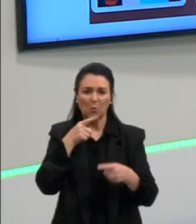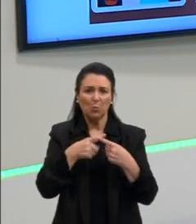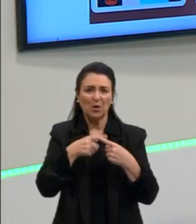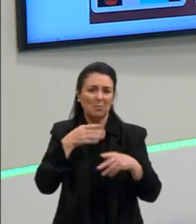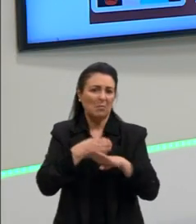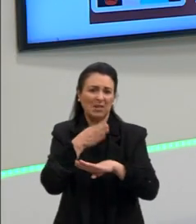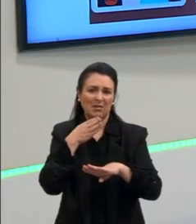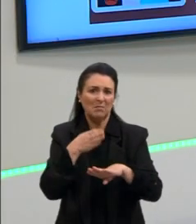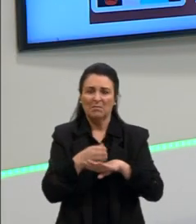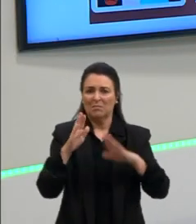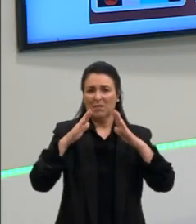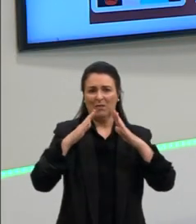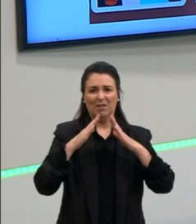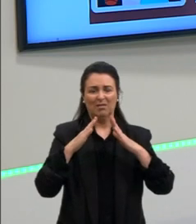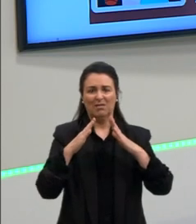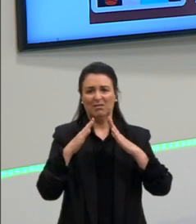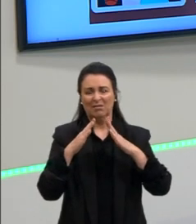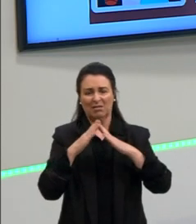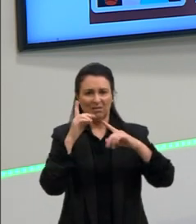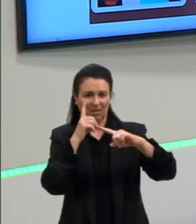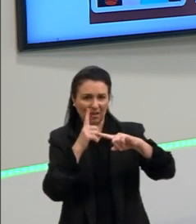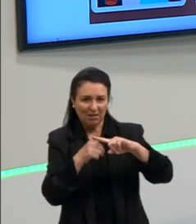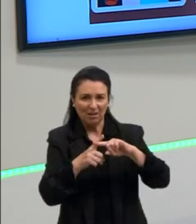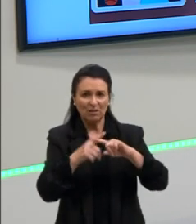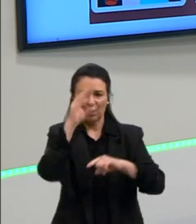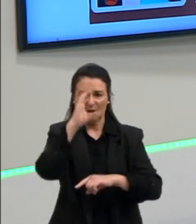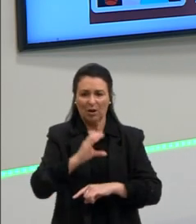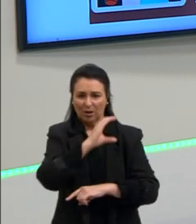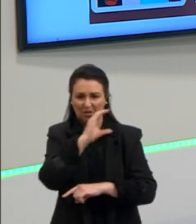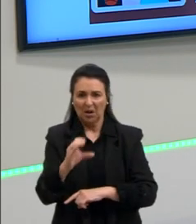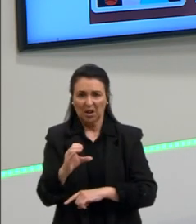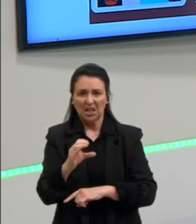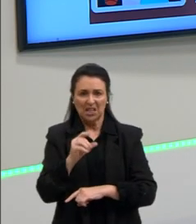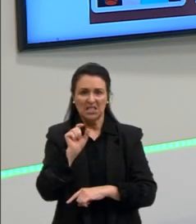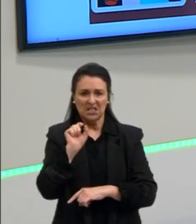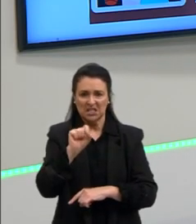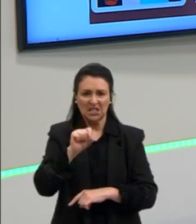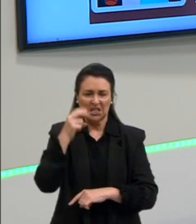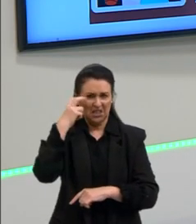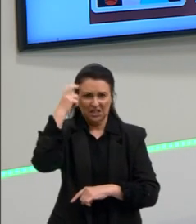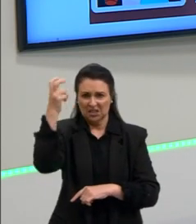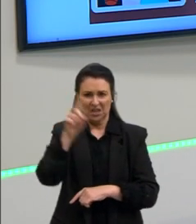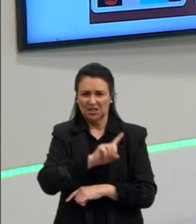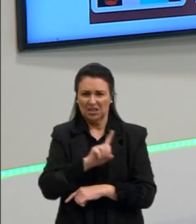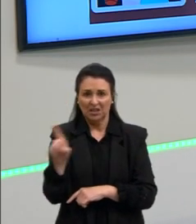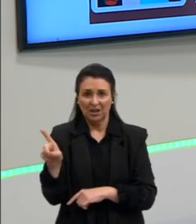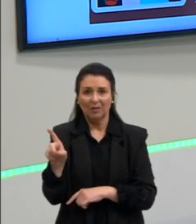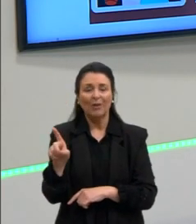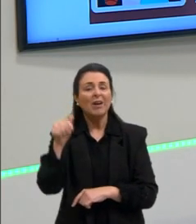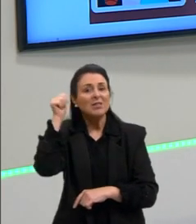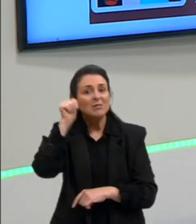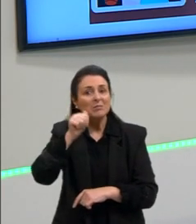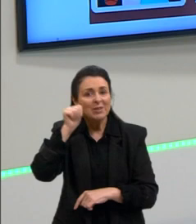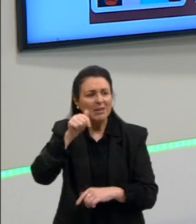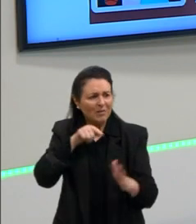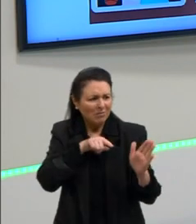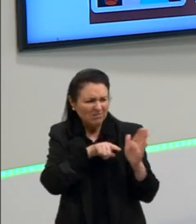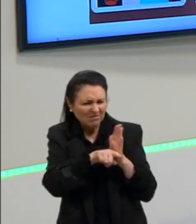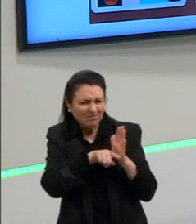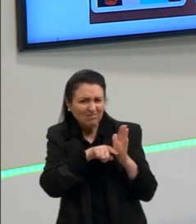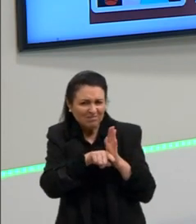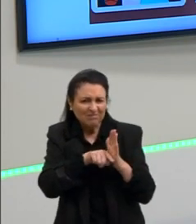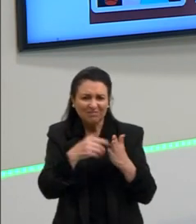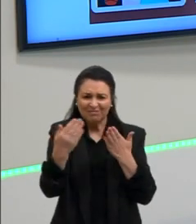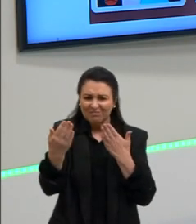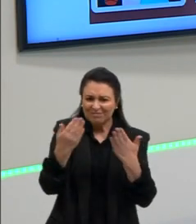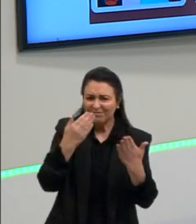era inteligente, então, várias mulheres importantes aí e também questionando essa Idade das Trevas, porque o que se